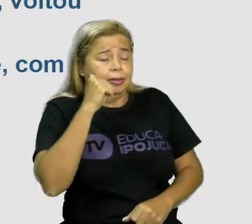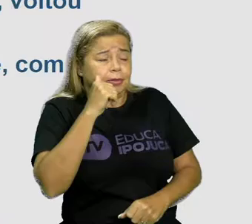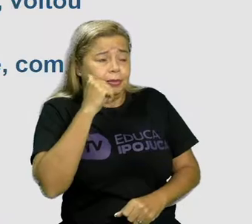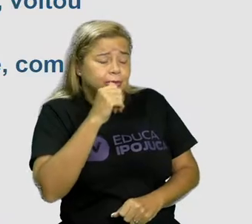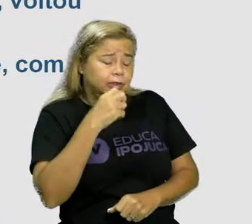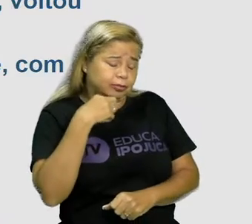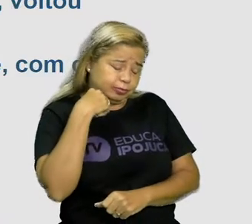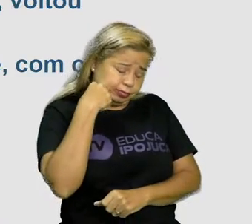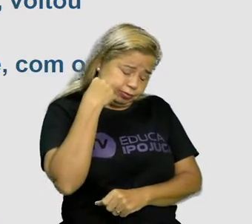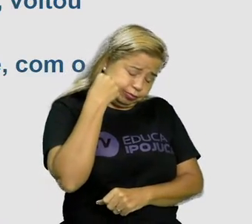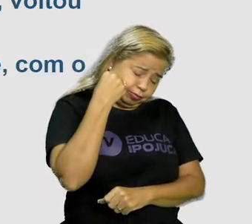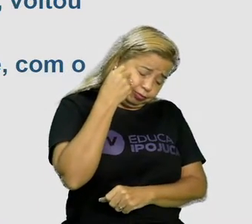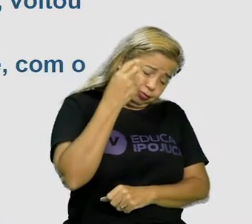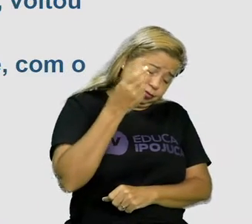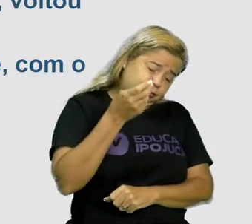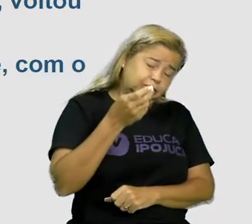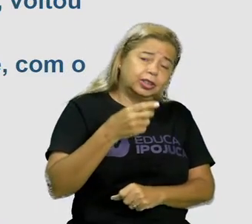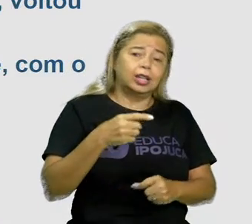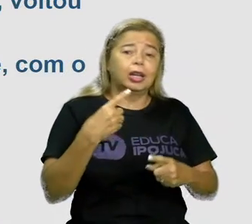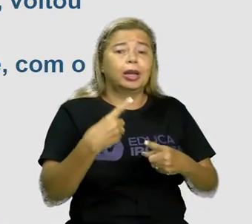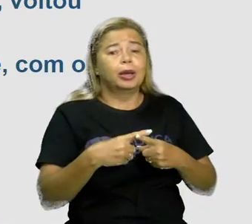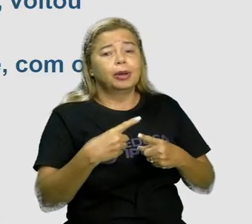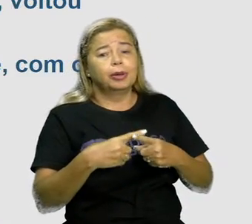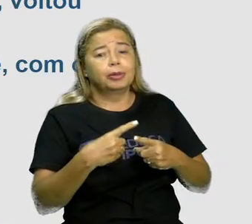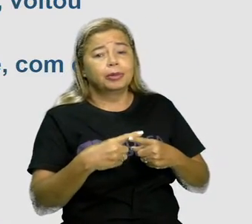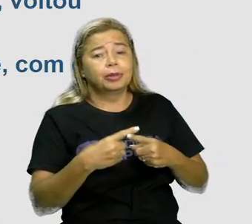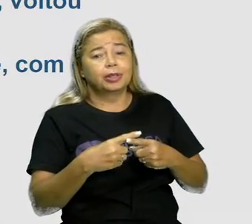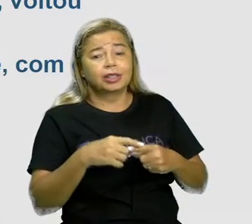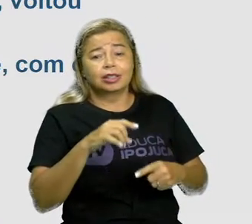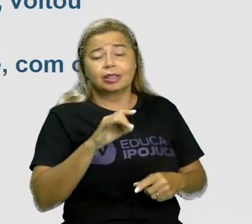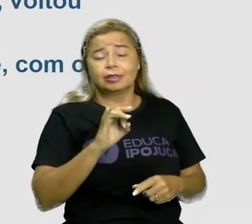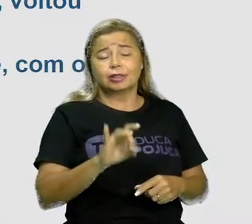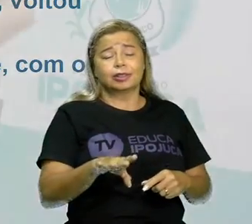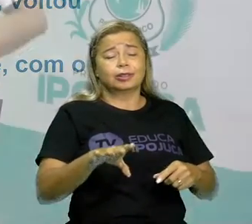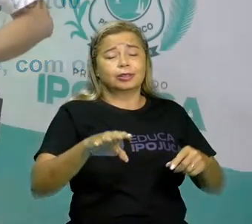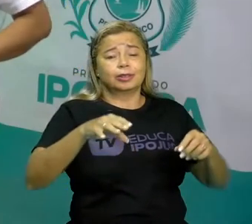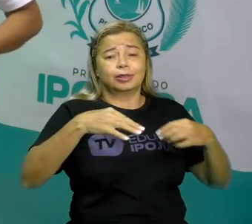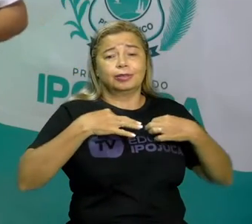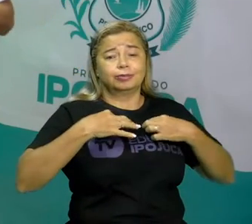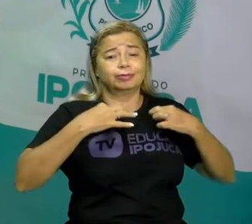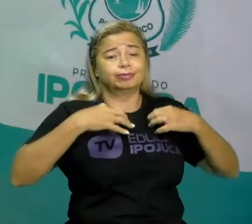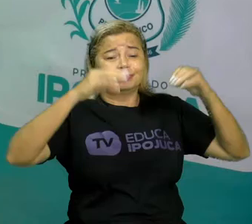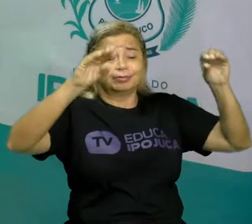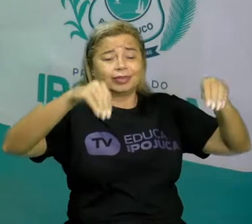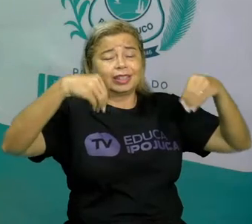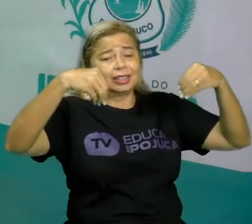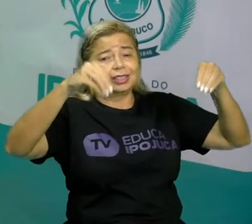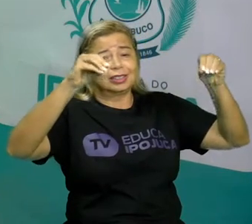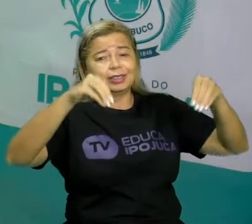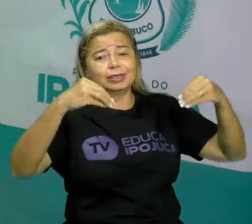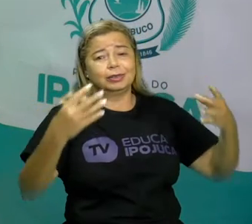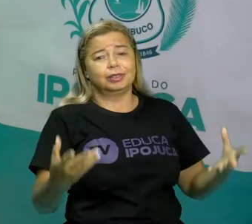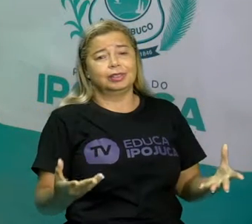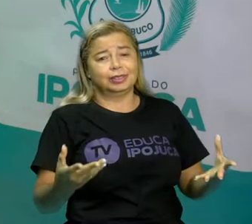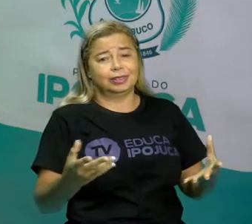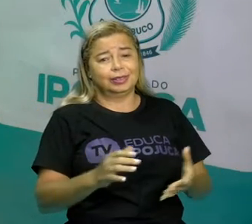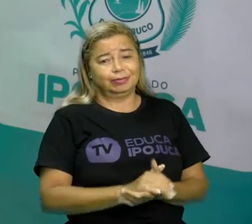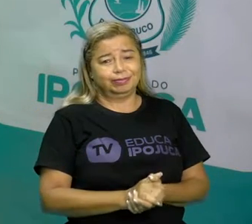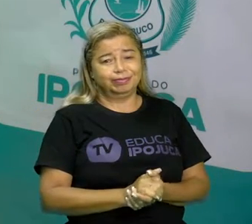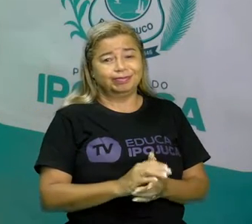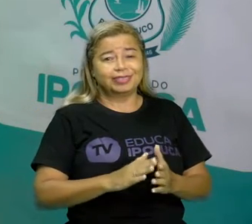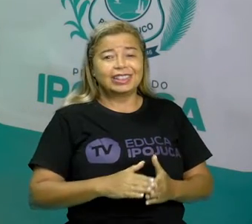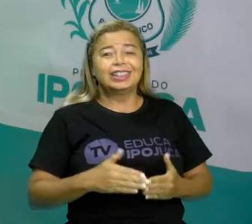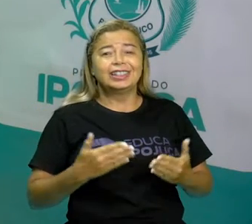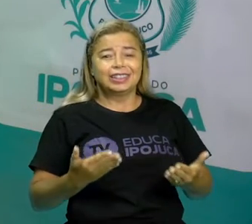por uma camisinha de nada, Lília Cipriano. Veja, conseguiram ler aí?